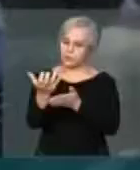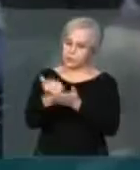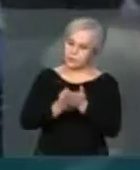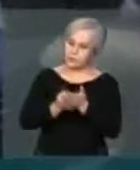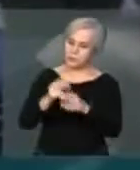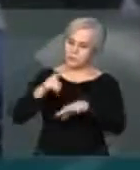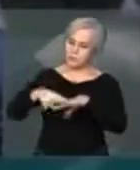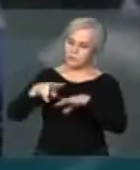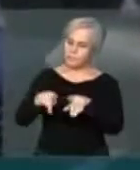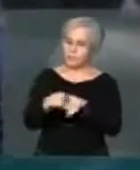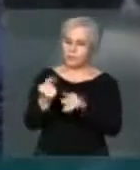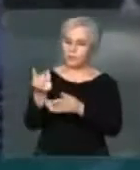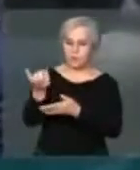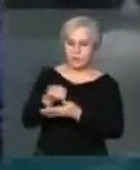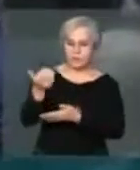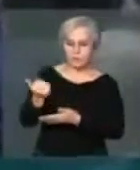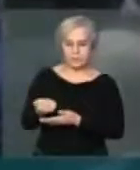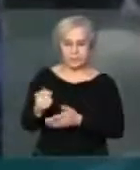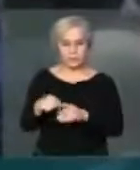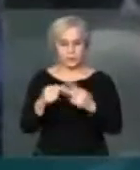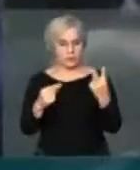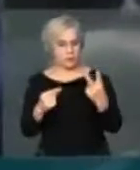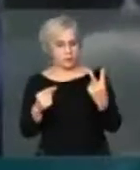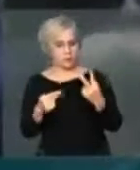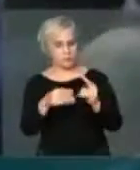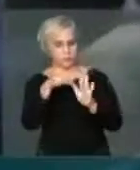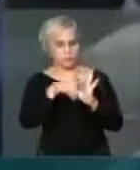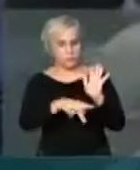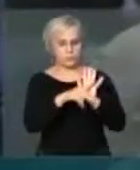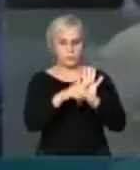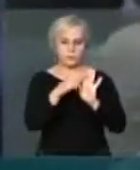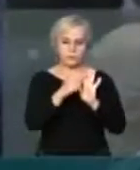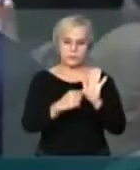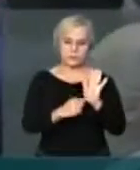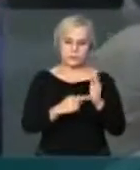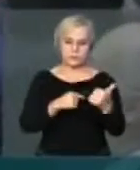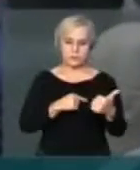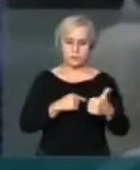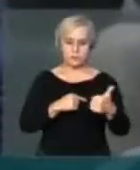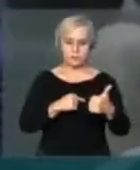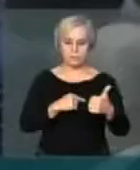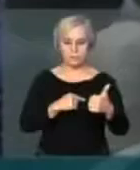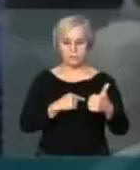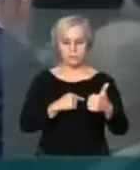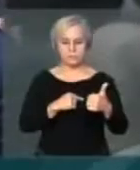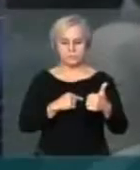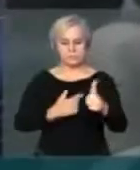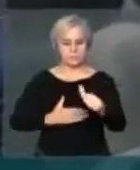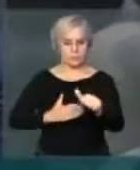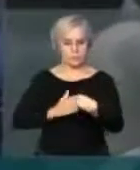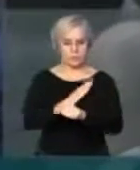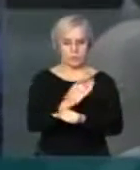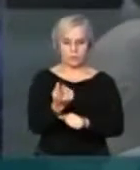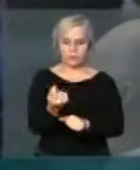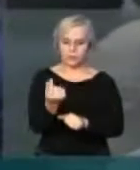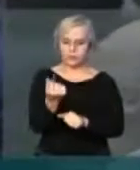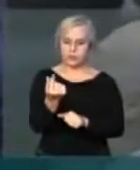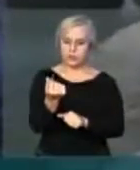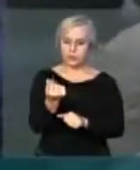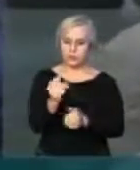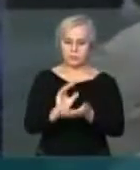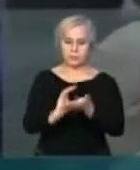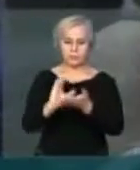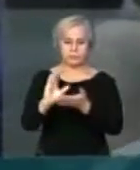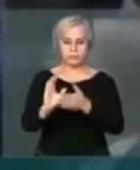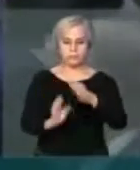dos pensionistas. Entre as duas medidas provisórias, nós temos uma aprovação de dinheiro para